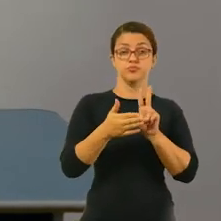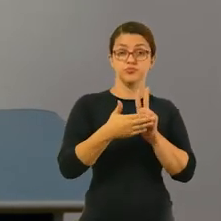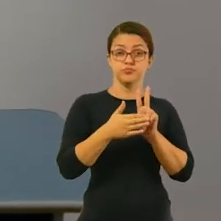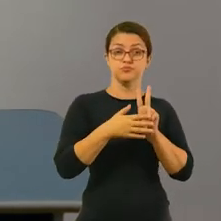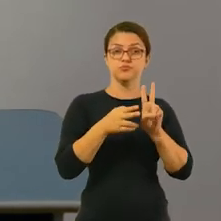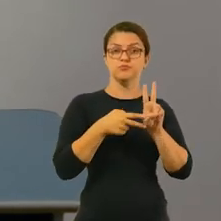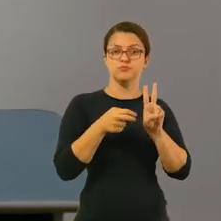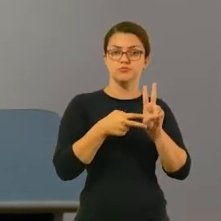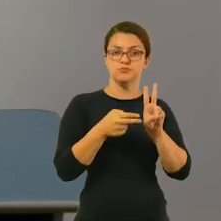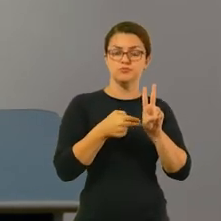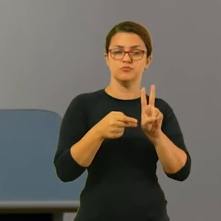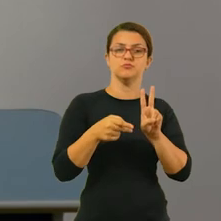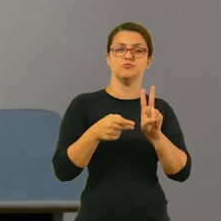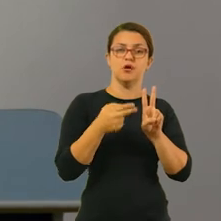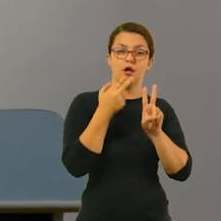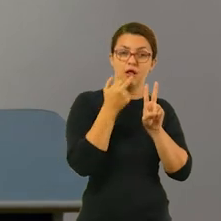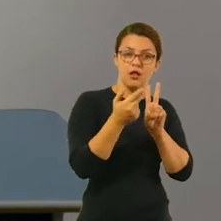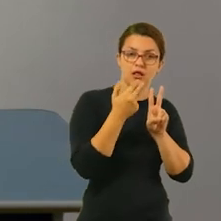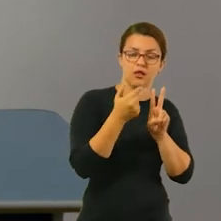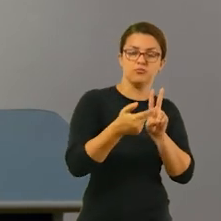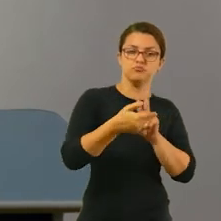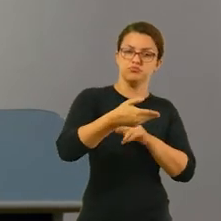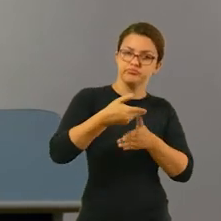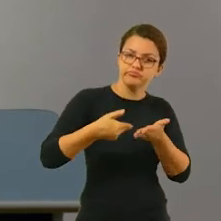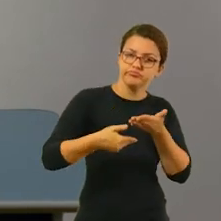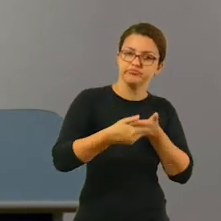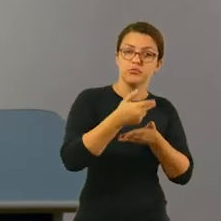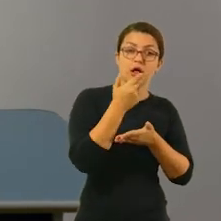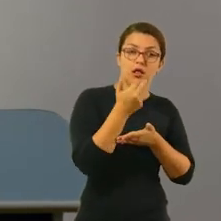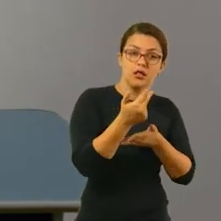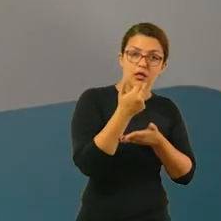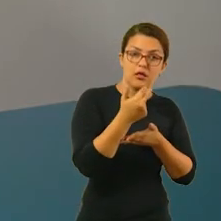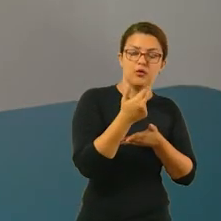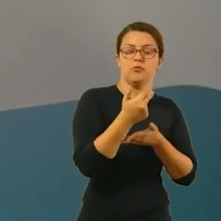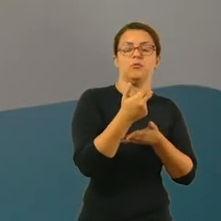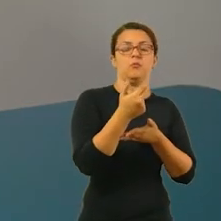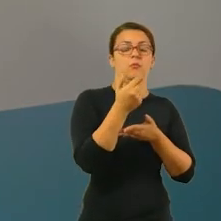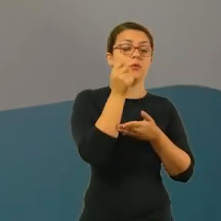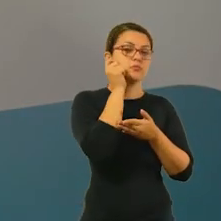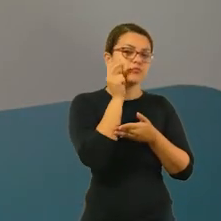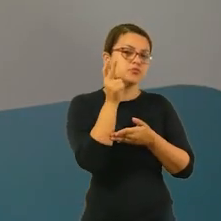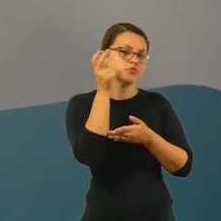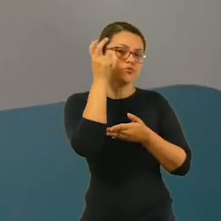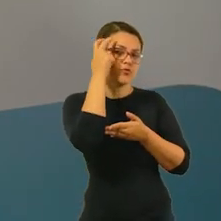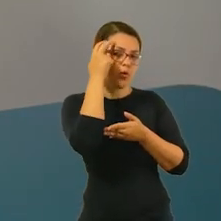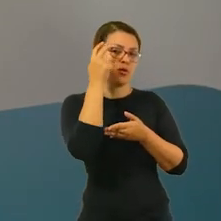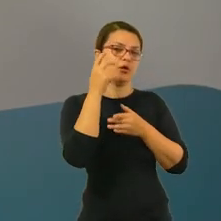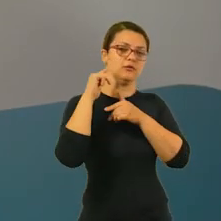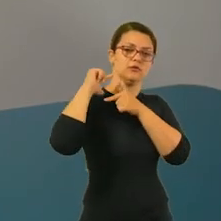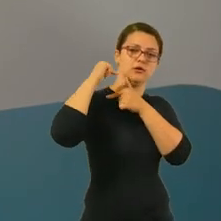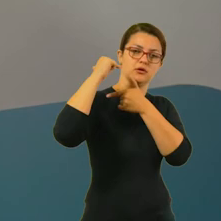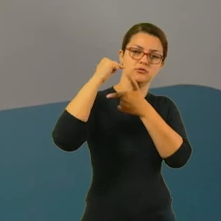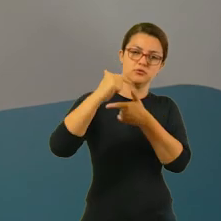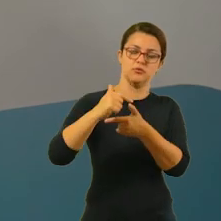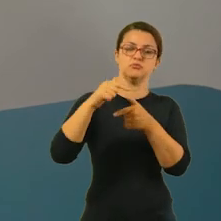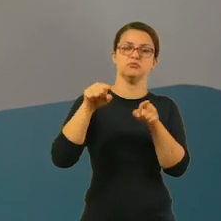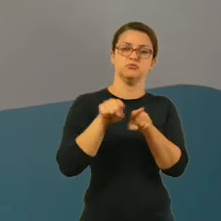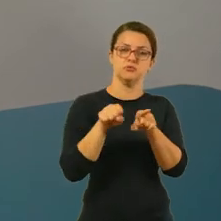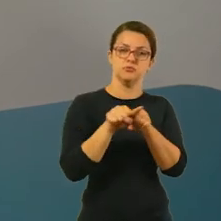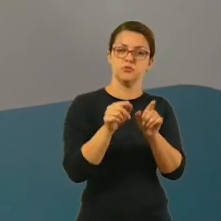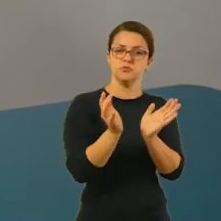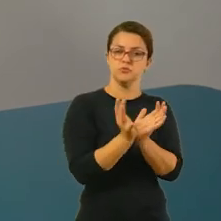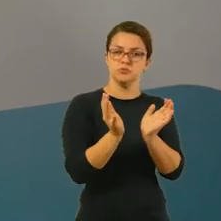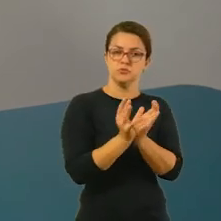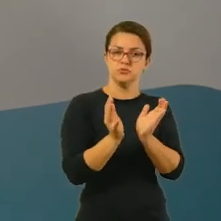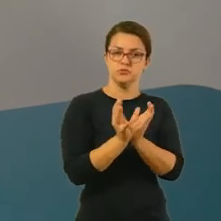Eles compartilham do mesmo idioma, da mesma cultura, das mesmas tradições. Então,